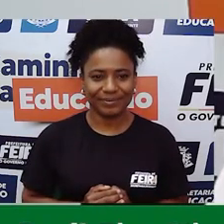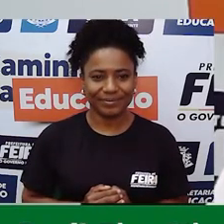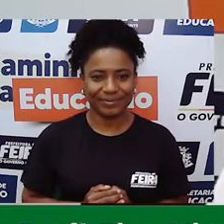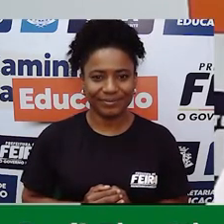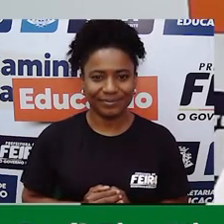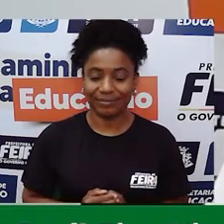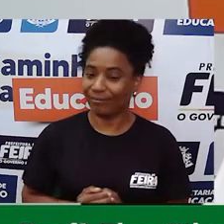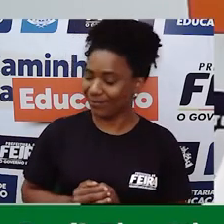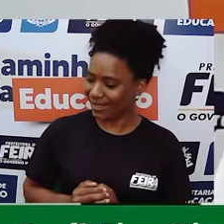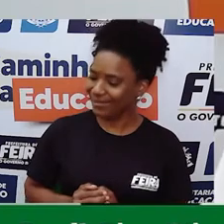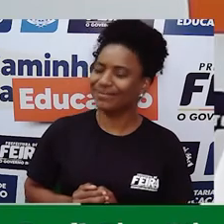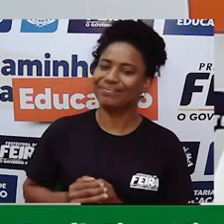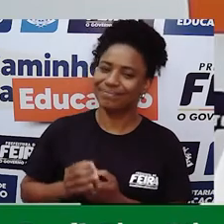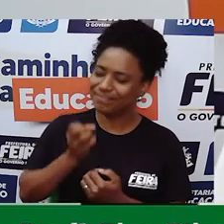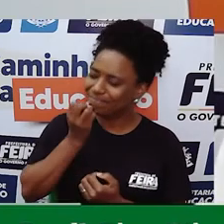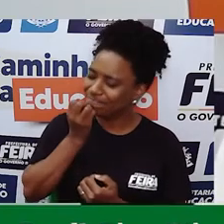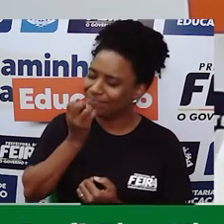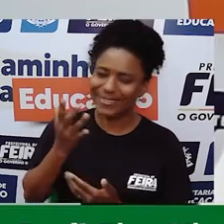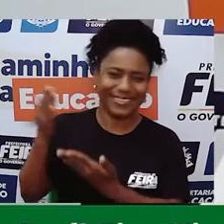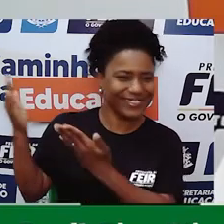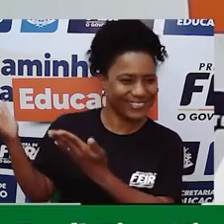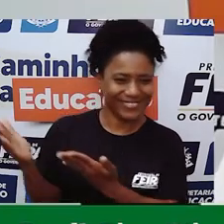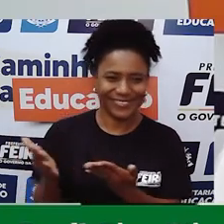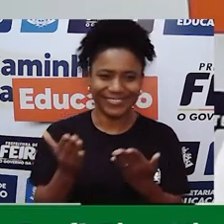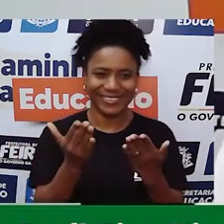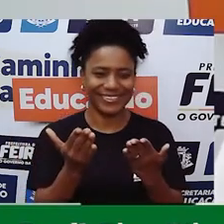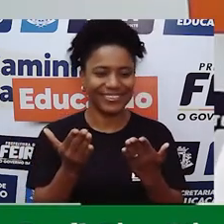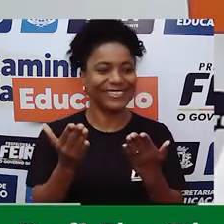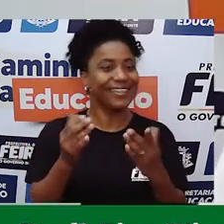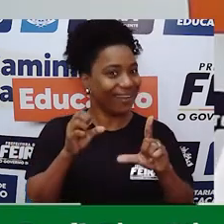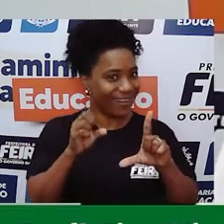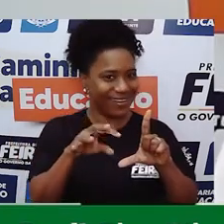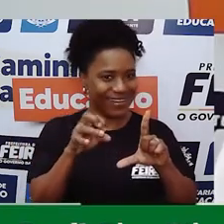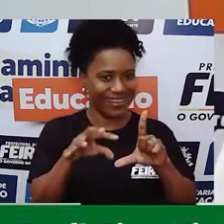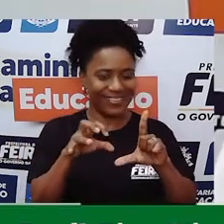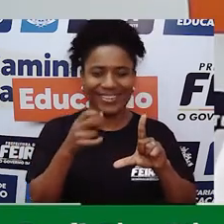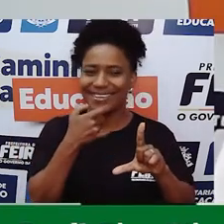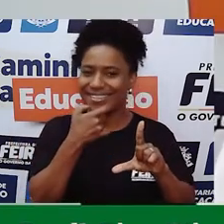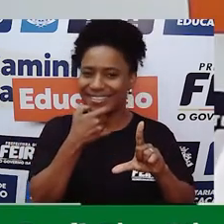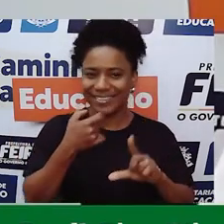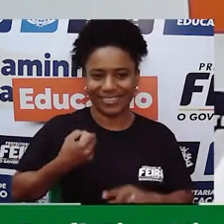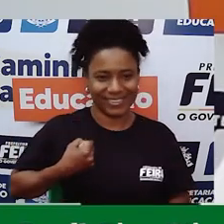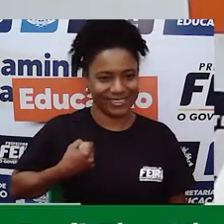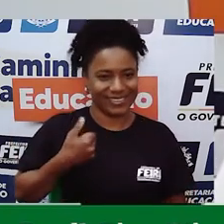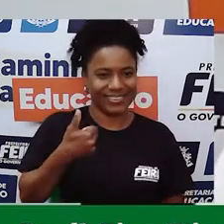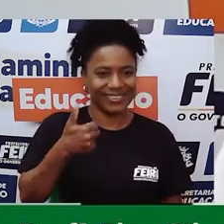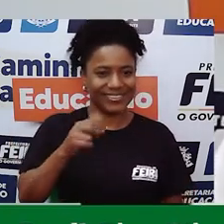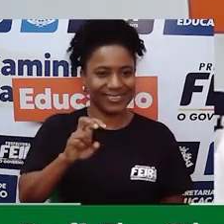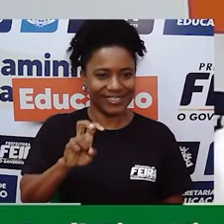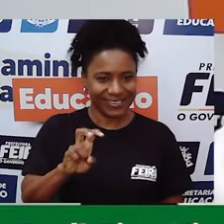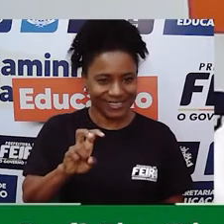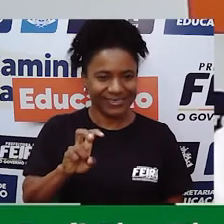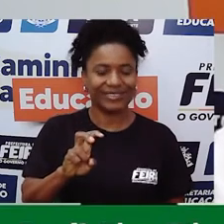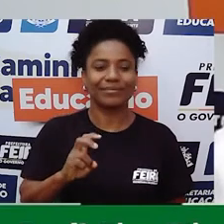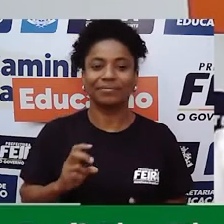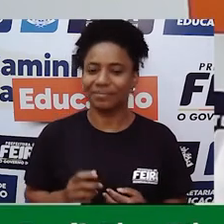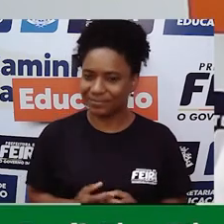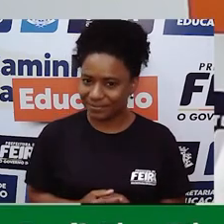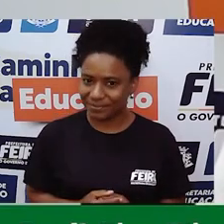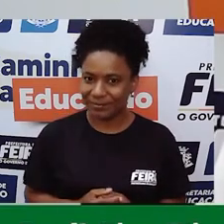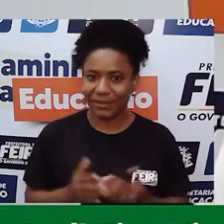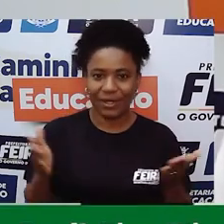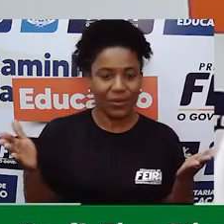Sejam bem-vindos à nossa aula de inglês número 15. E a aula de hoje é